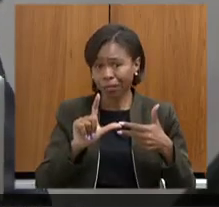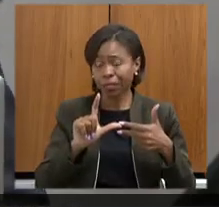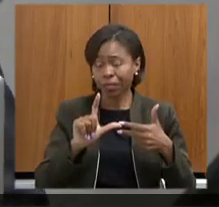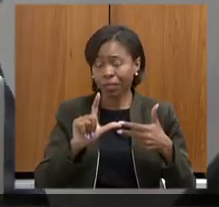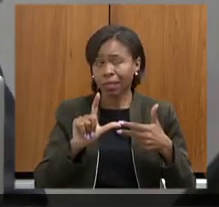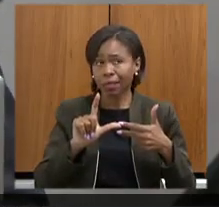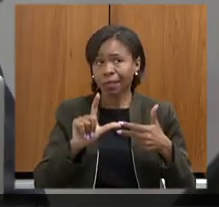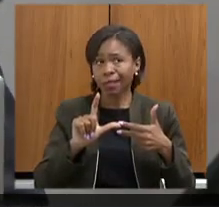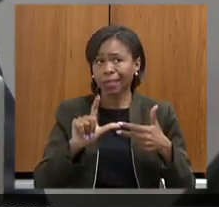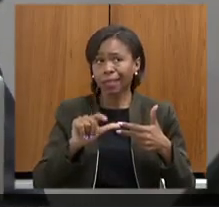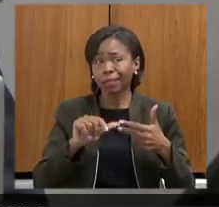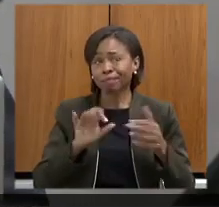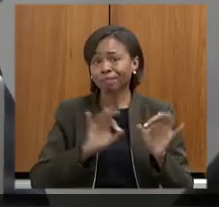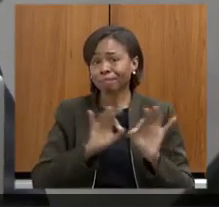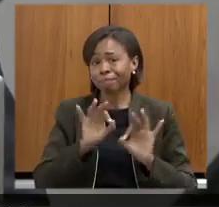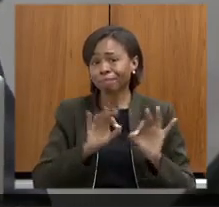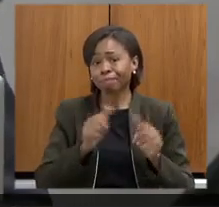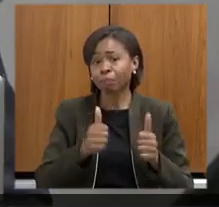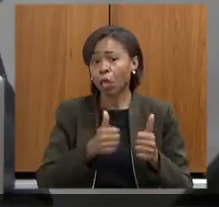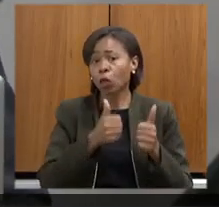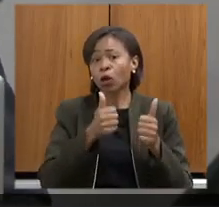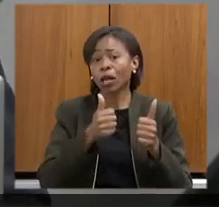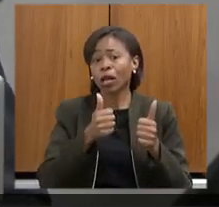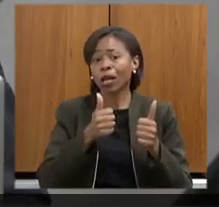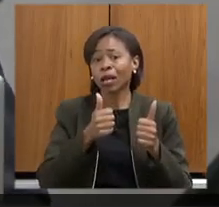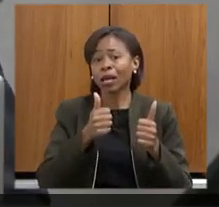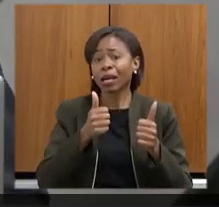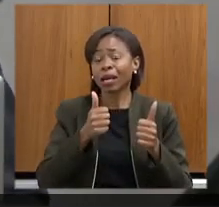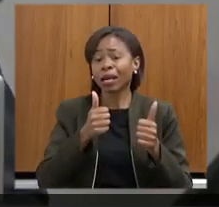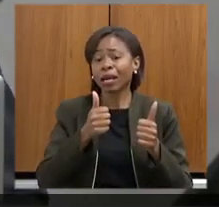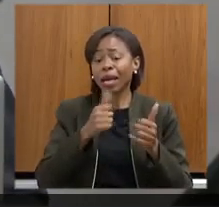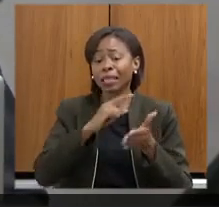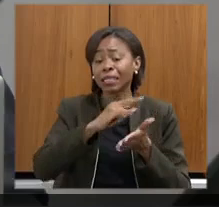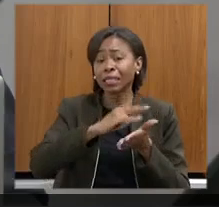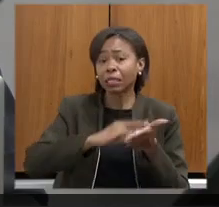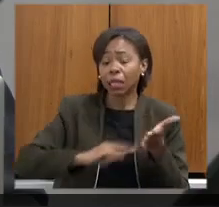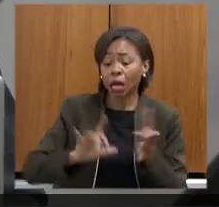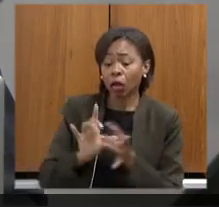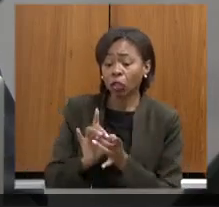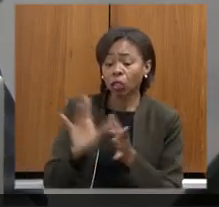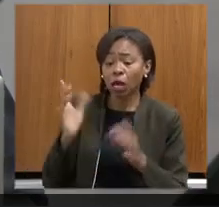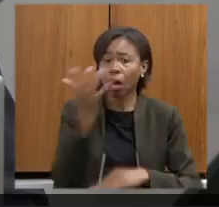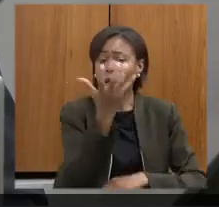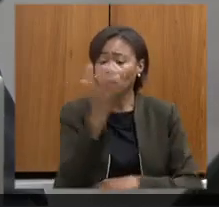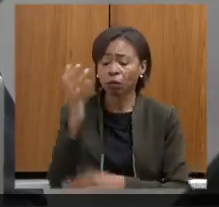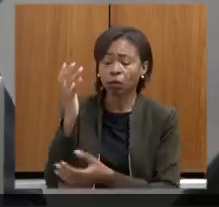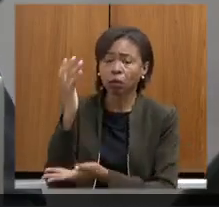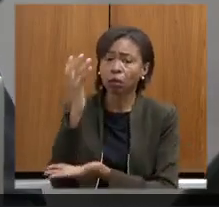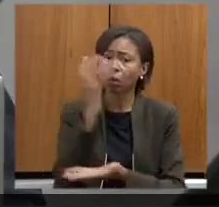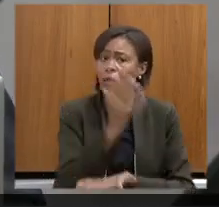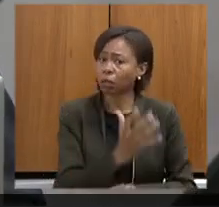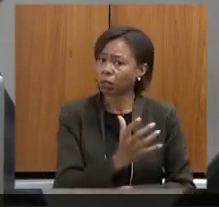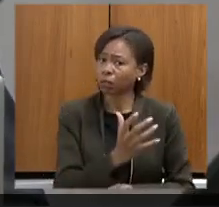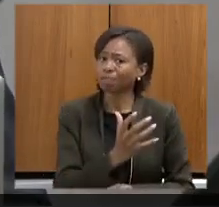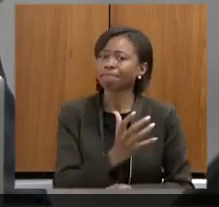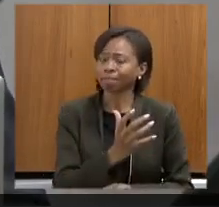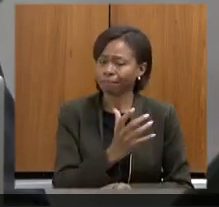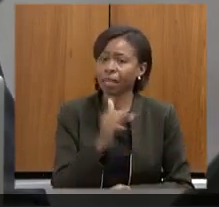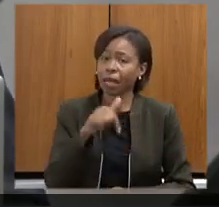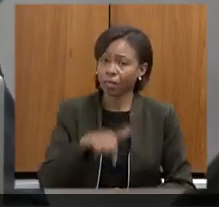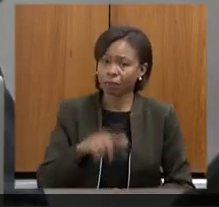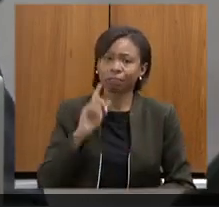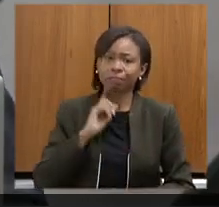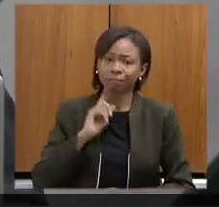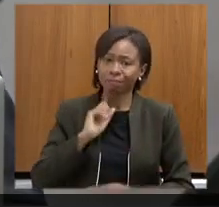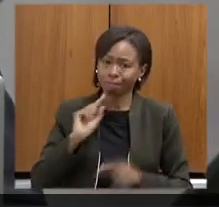de desmatamento. Nós temos aí um desafio de mudança desse quadro no Estado de Minas Gerais e eu